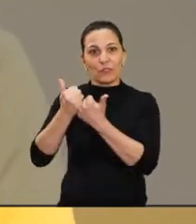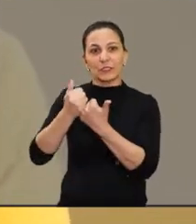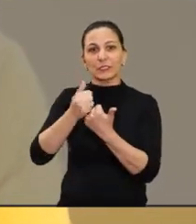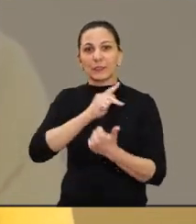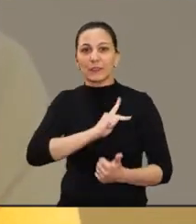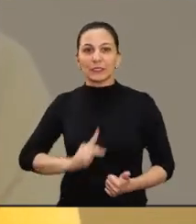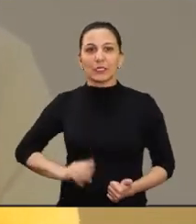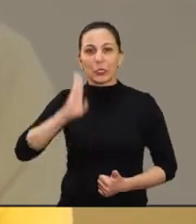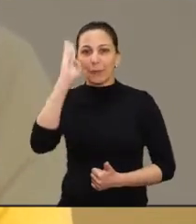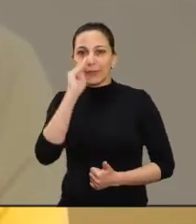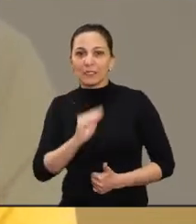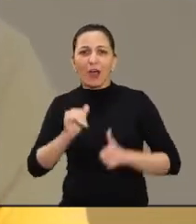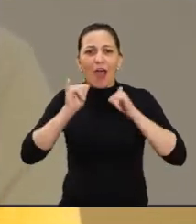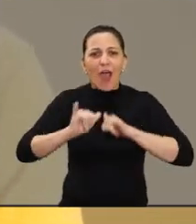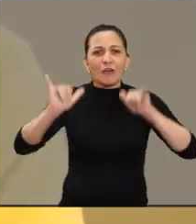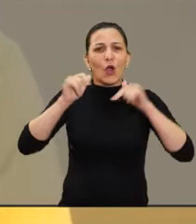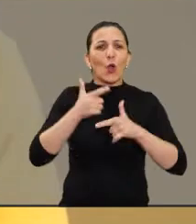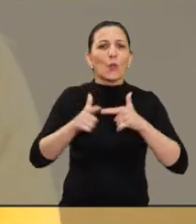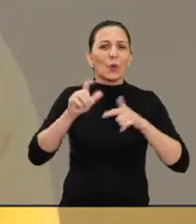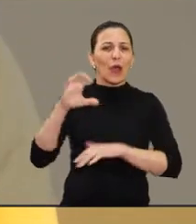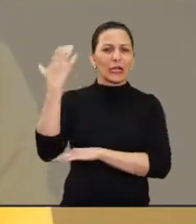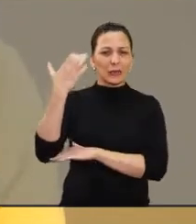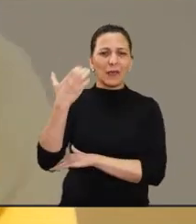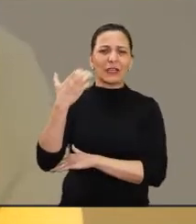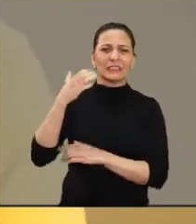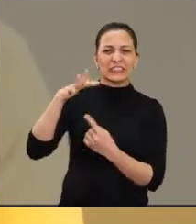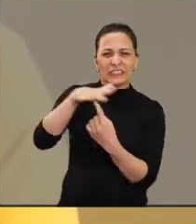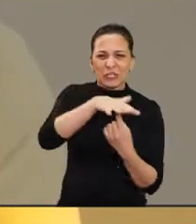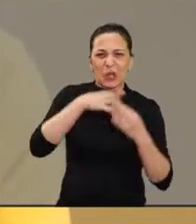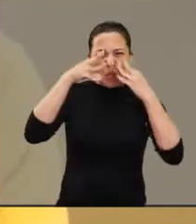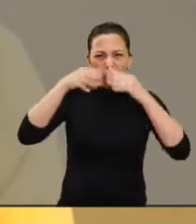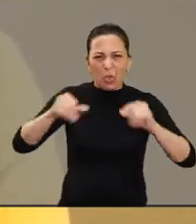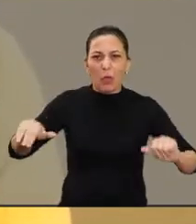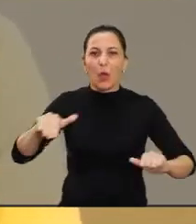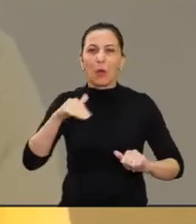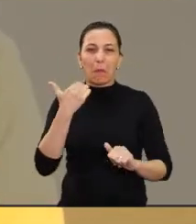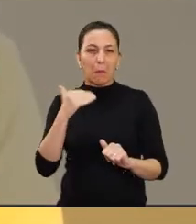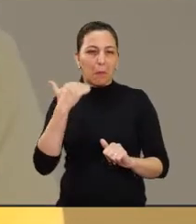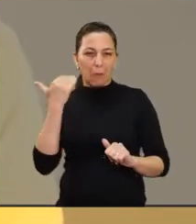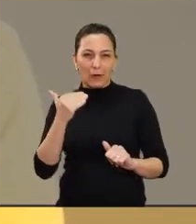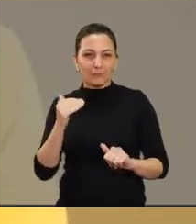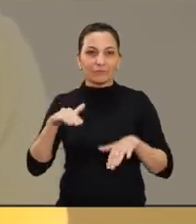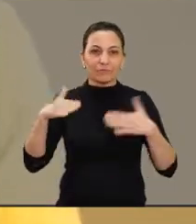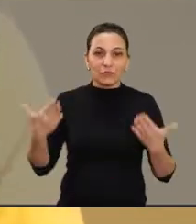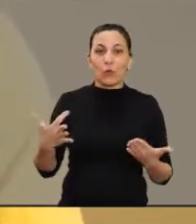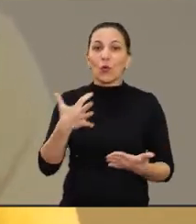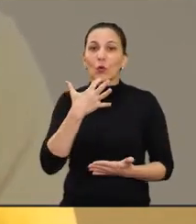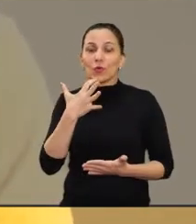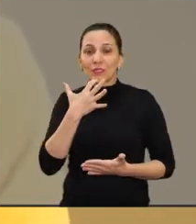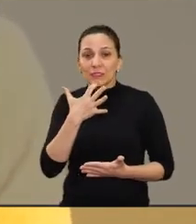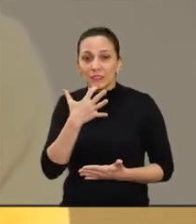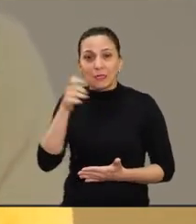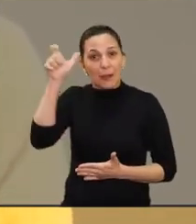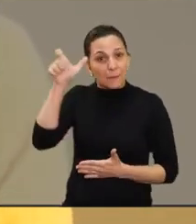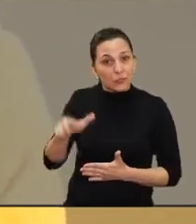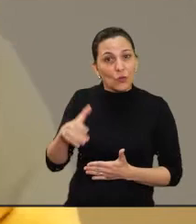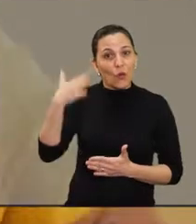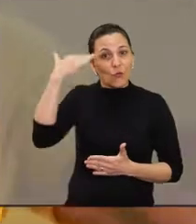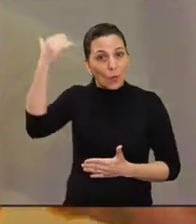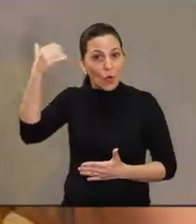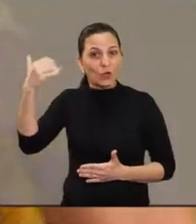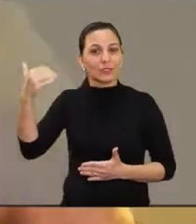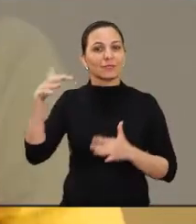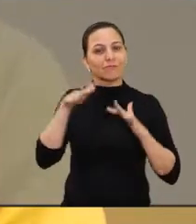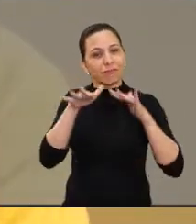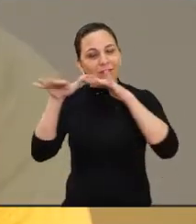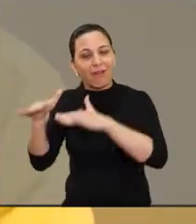vice-presidente da República, alertando toda a sociedade sobre guerras climáticas, mataremos e morreremos pelo clima. Então, quem quiser saber mais sobre isso,